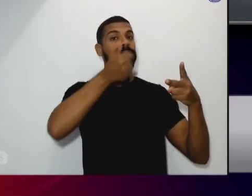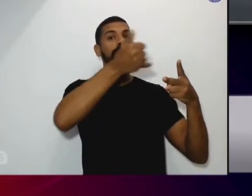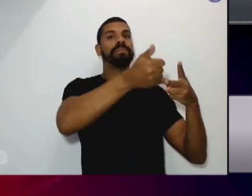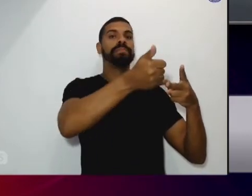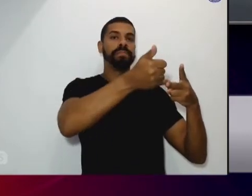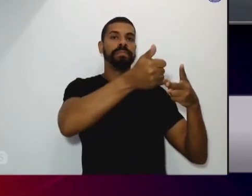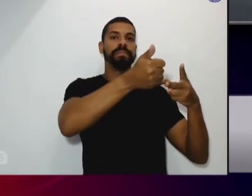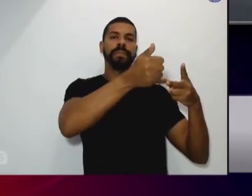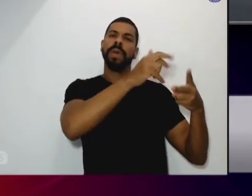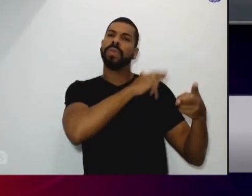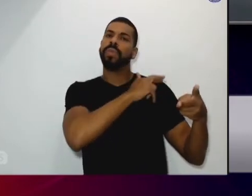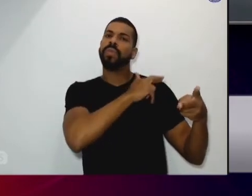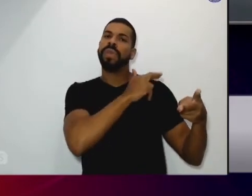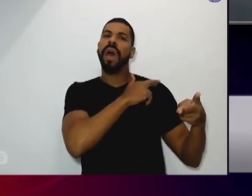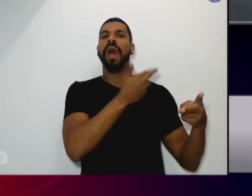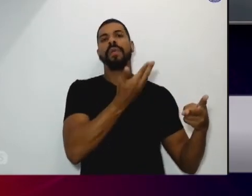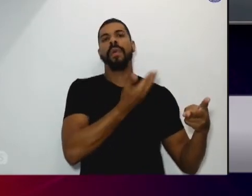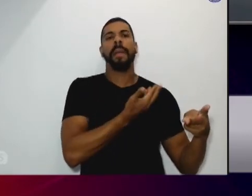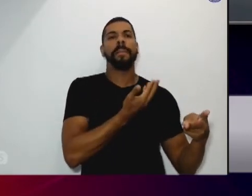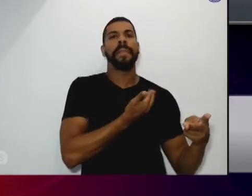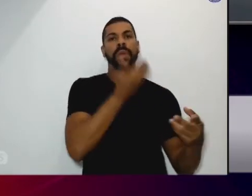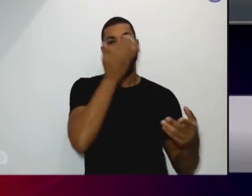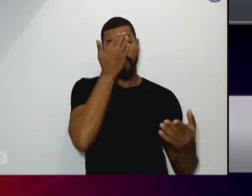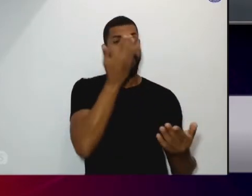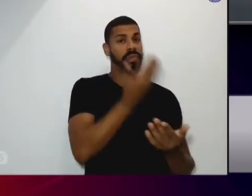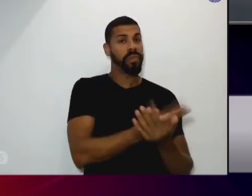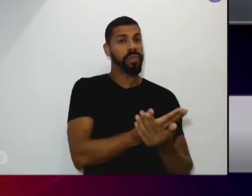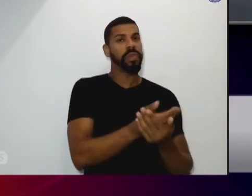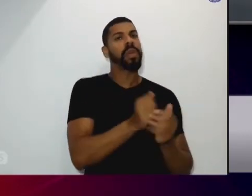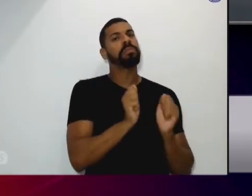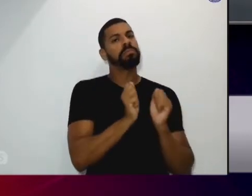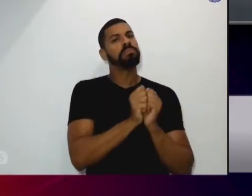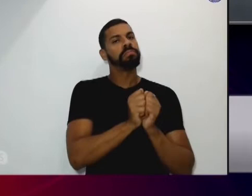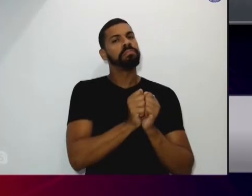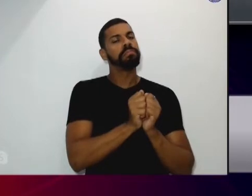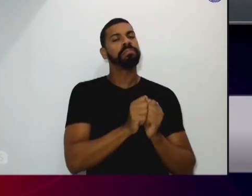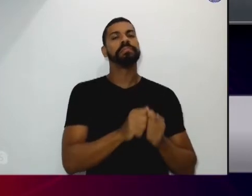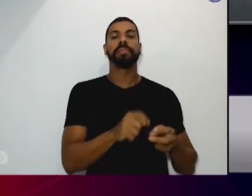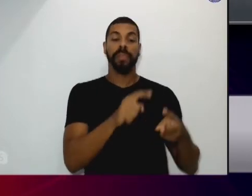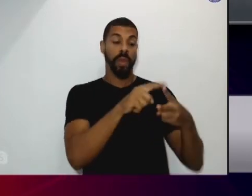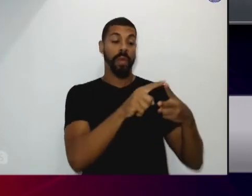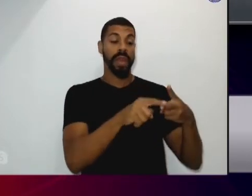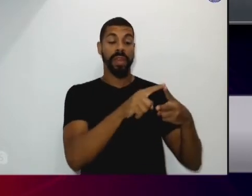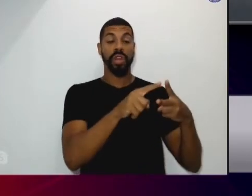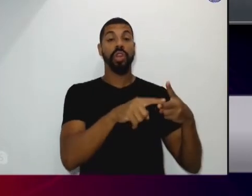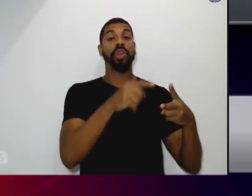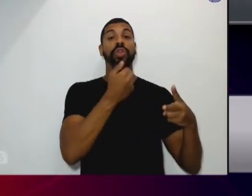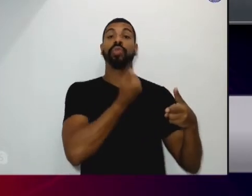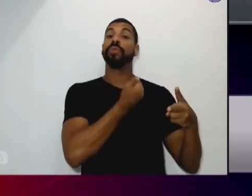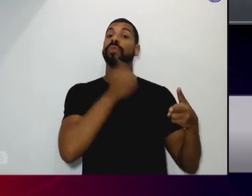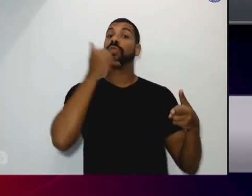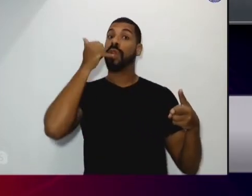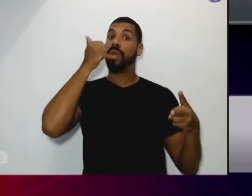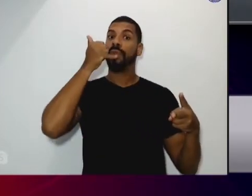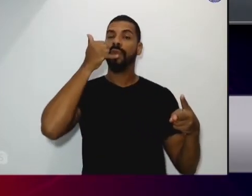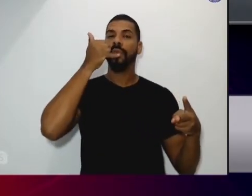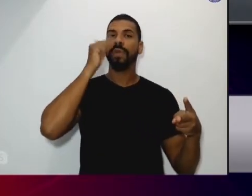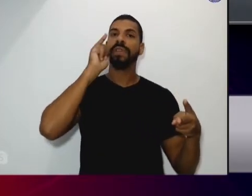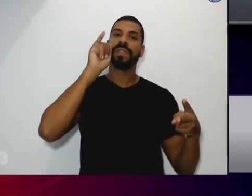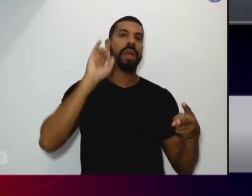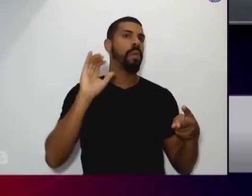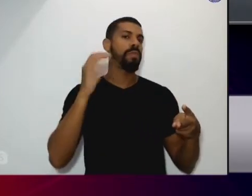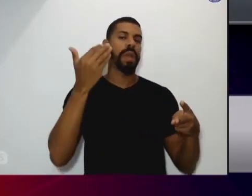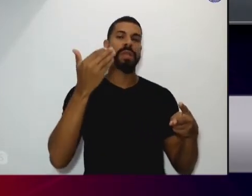uma pessoa super confiável dele tá para a gente também poder entrar em contato numa situação de emergência